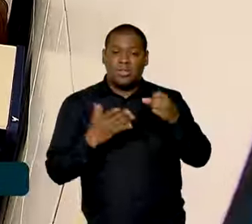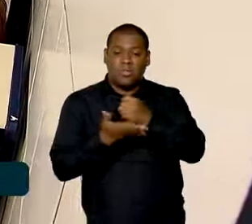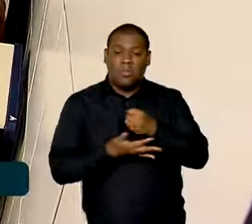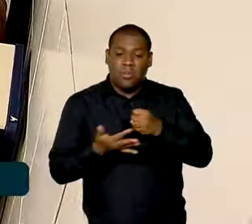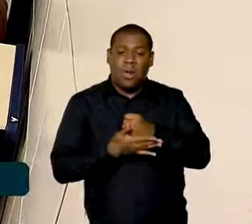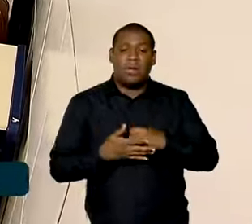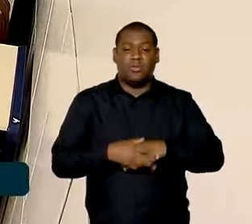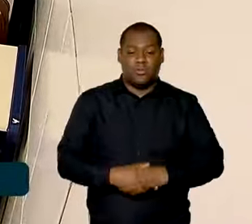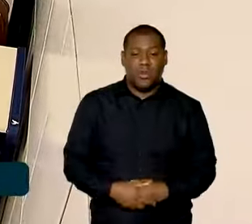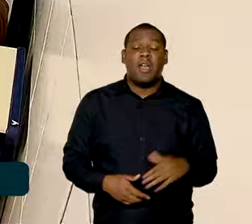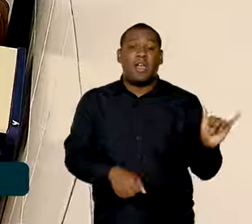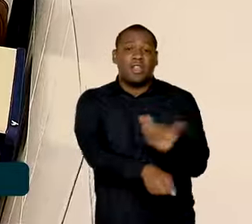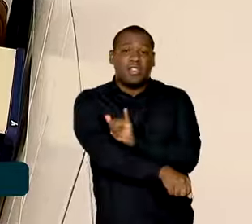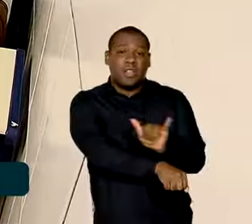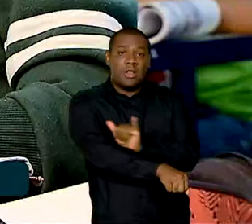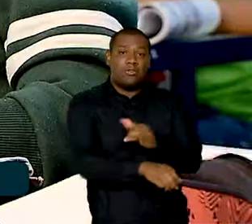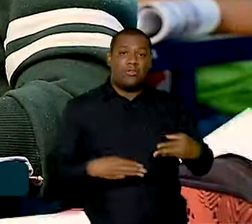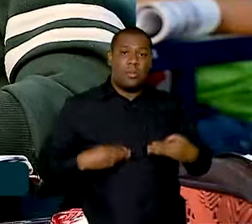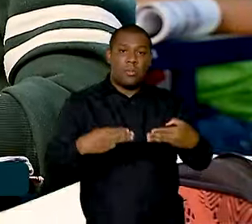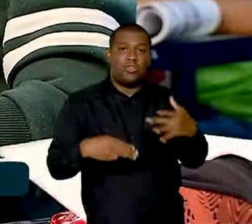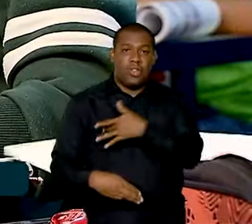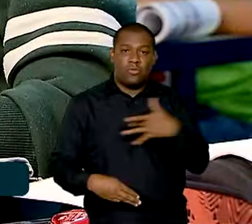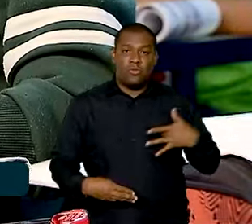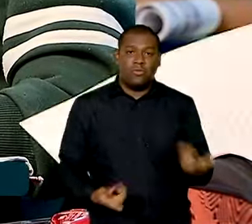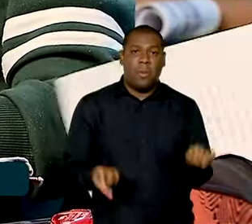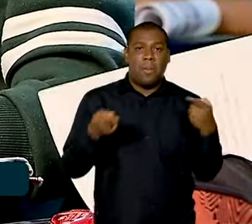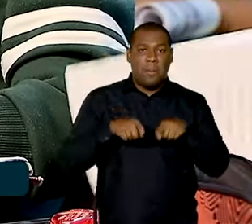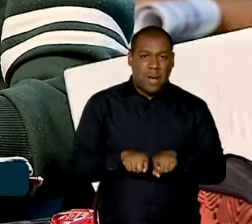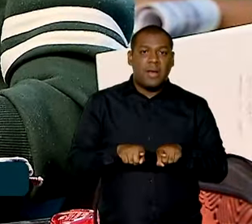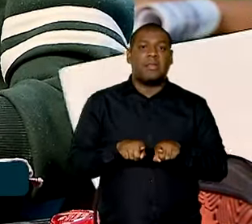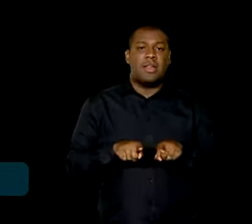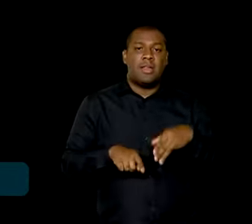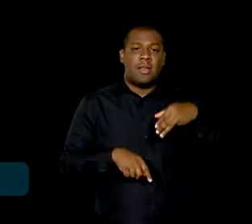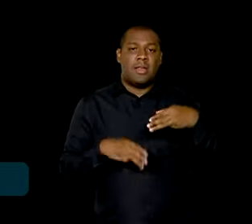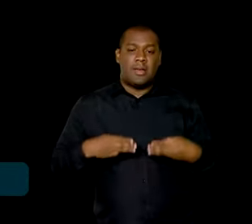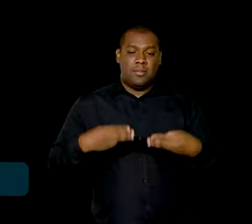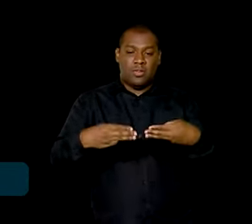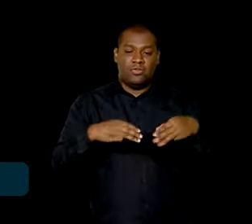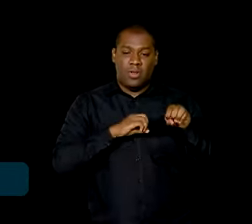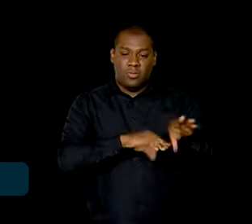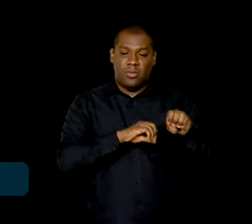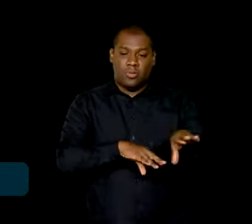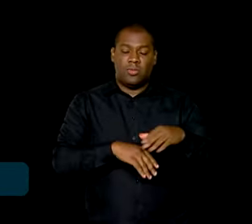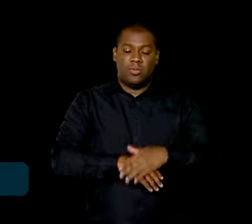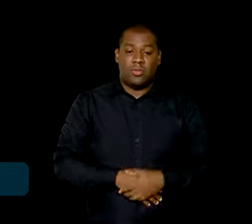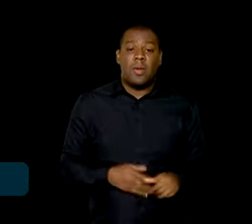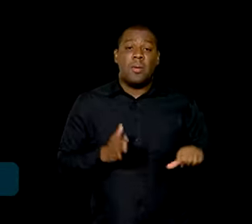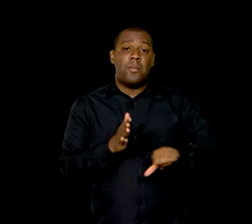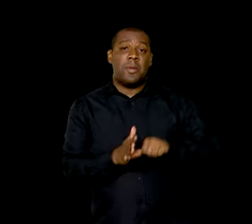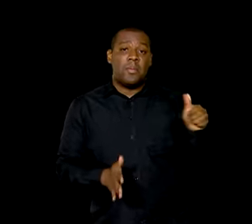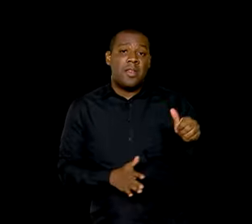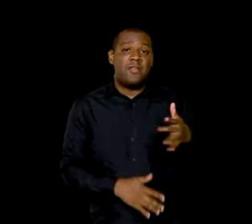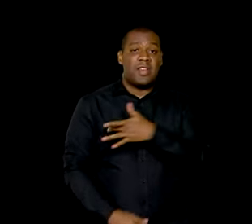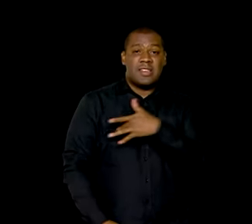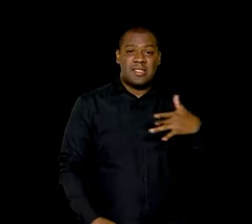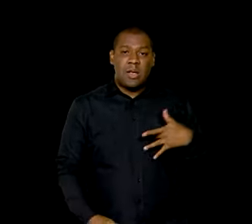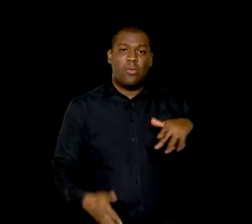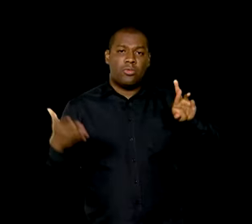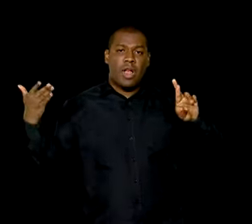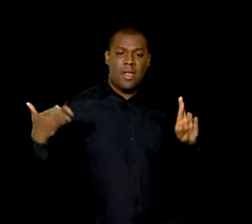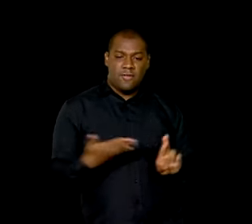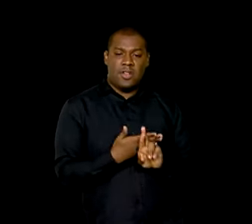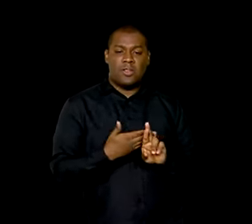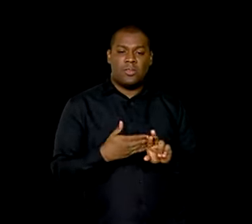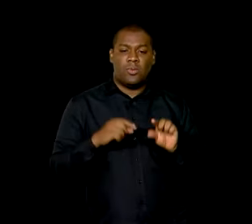elaborada pelo Ministério da Saúde em parceria com o MEC. Pela primeira vez a saúde tem um destaque